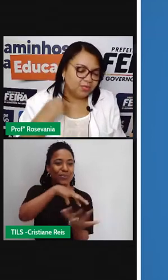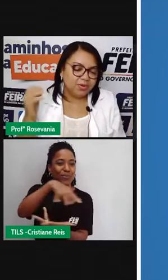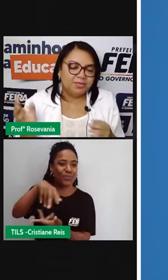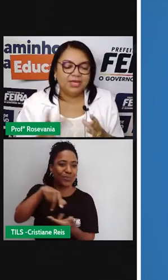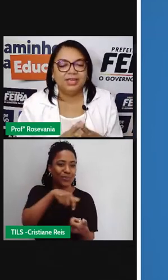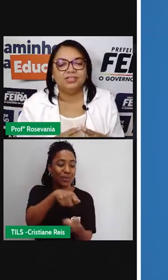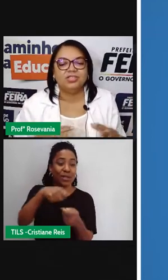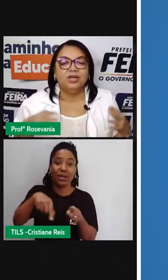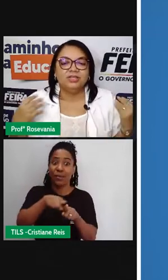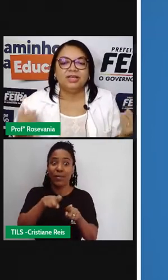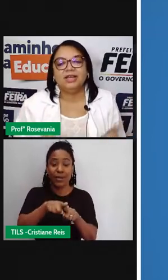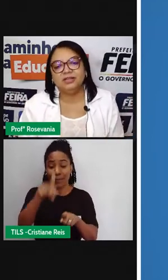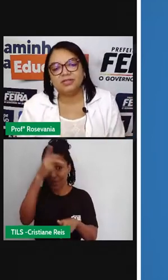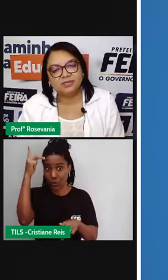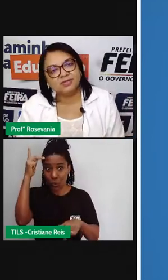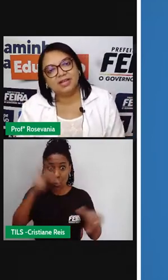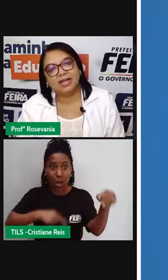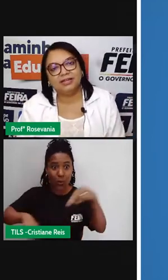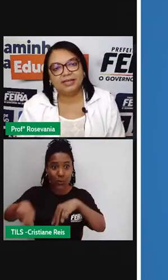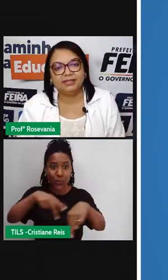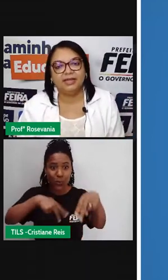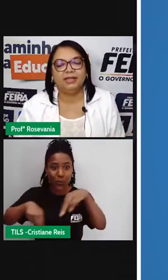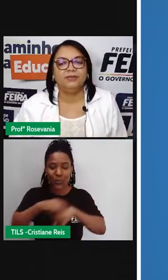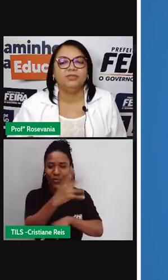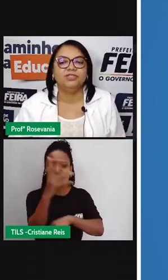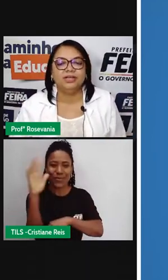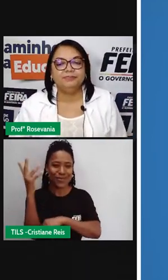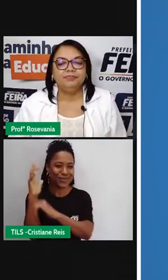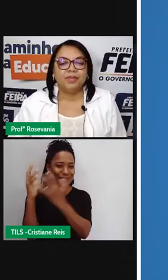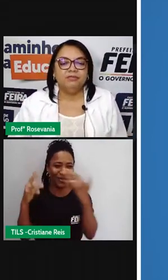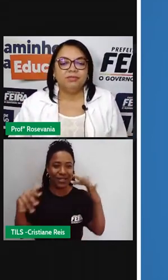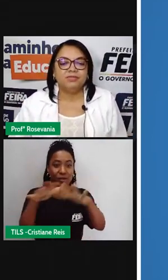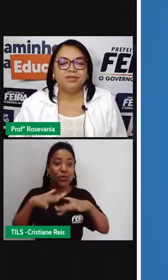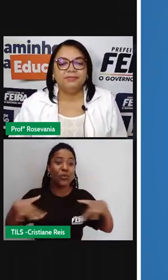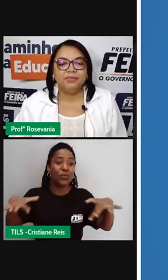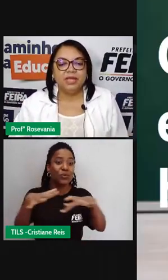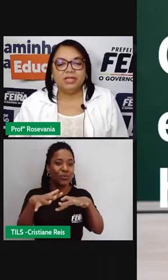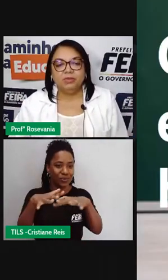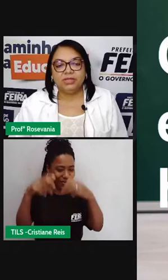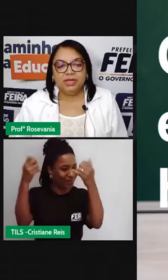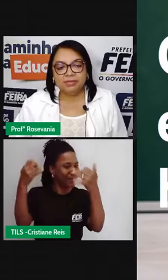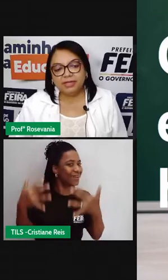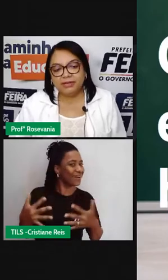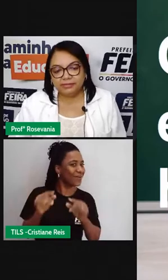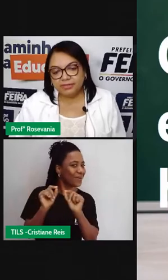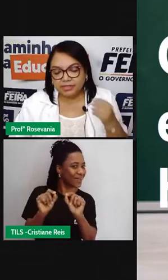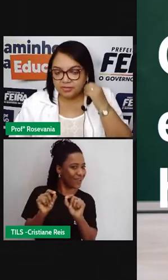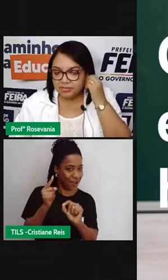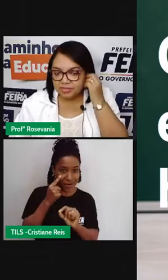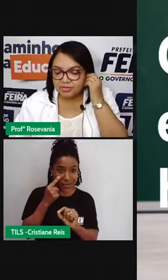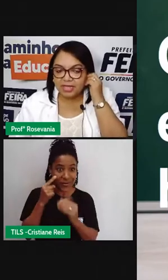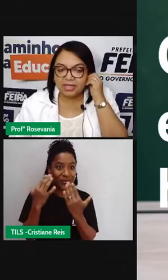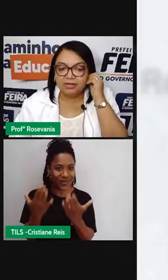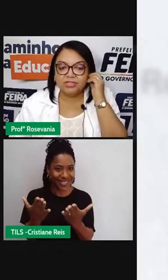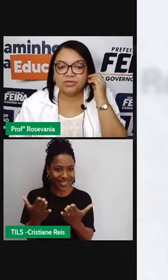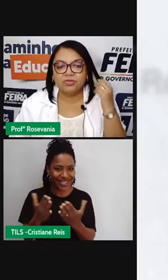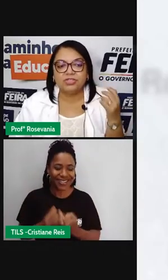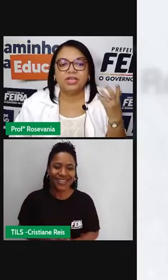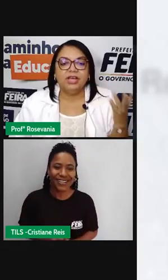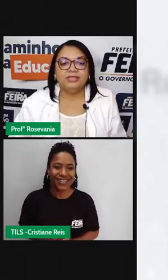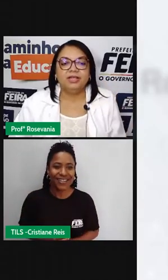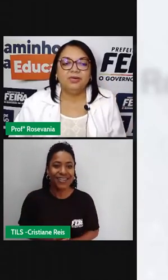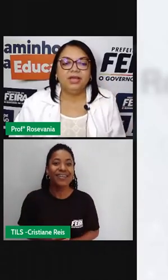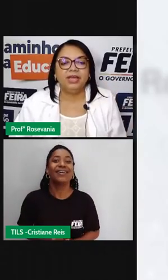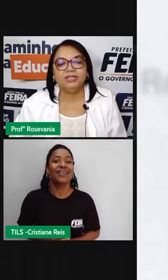do homem com o ambiente? Será que nós vamos falar bem lá hoje? Vamos ver? O tema, o que nós vamos estudar na aula de